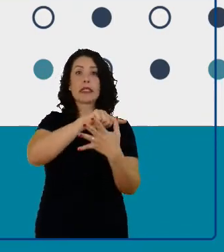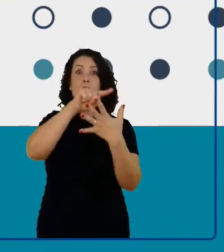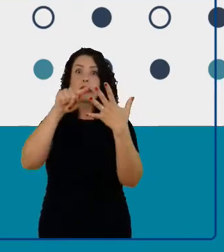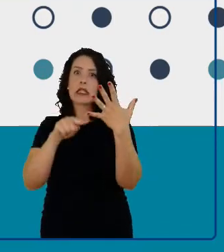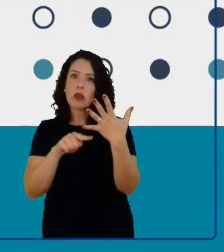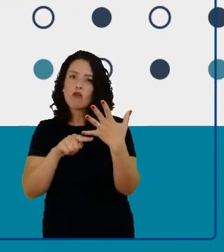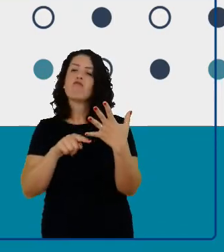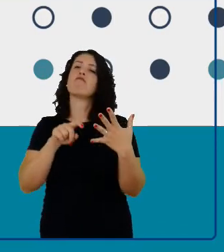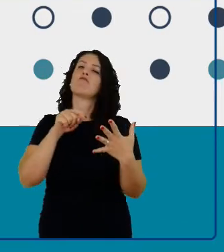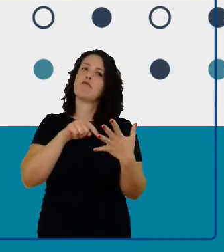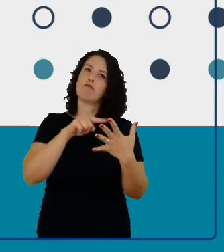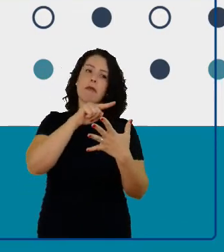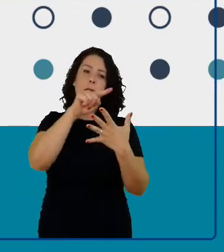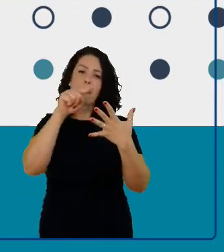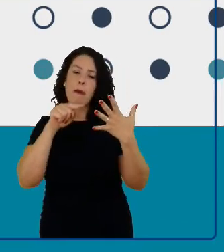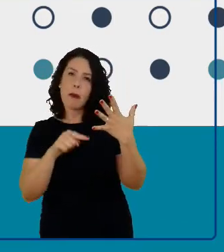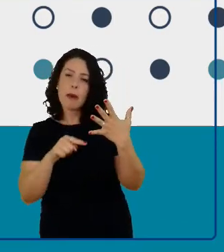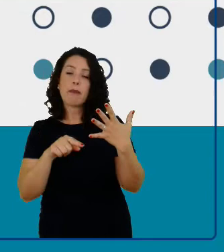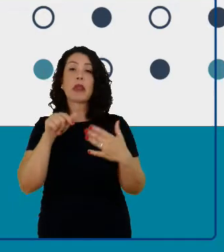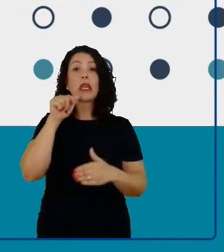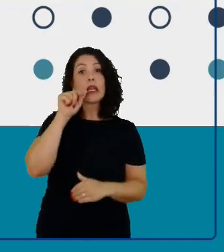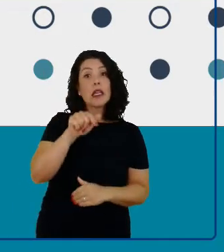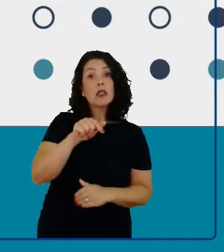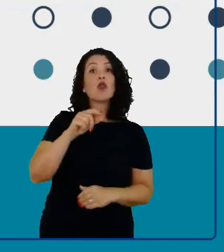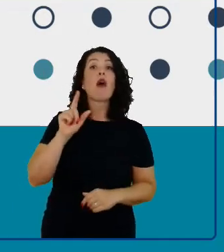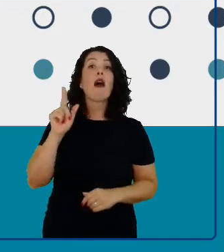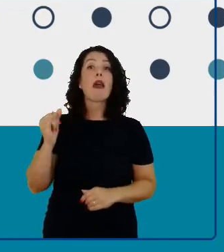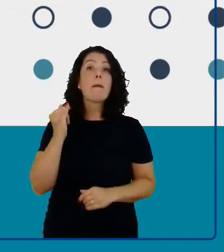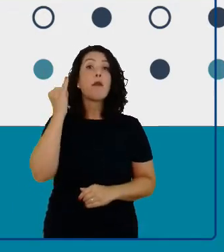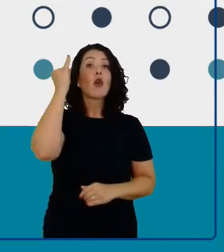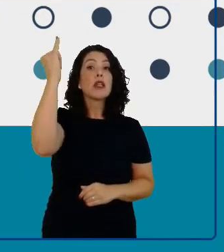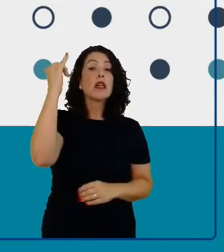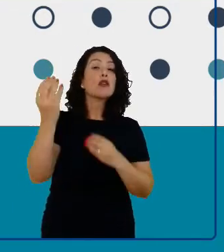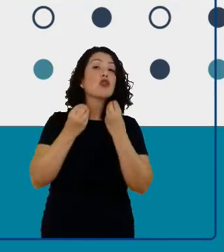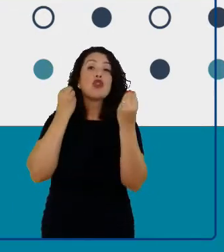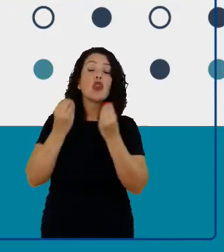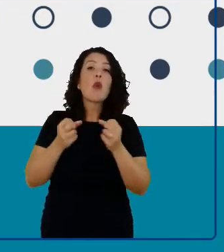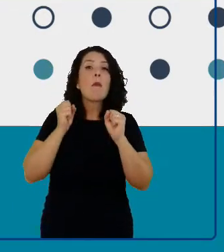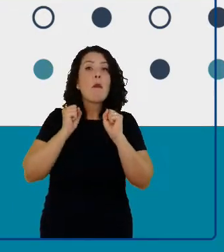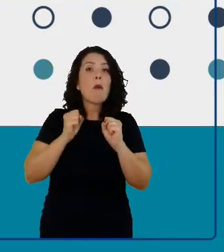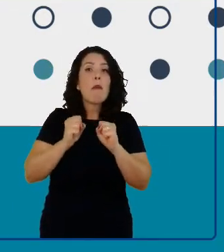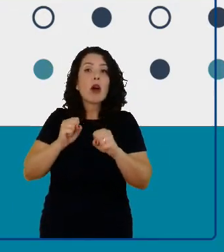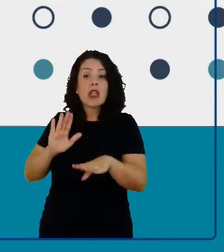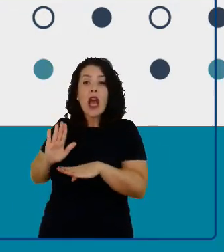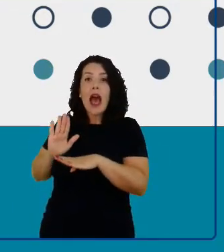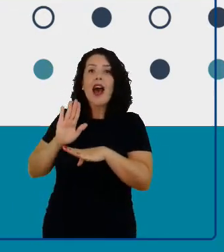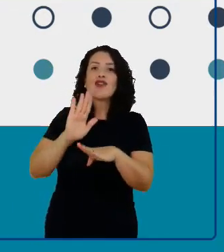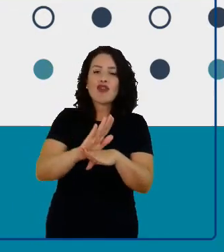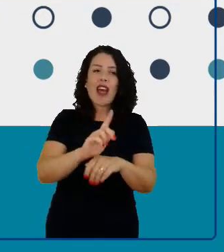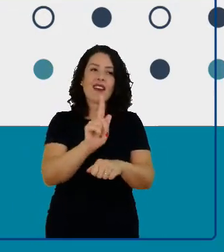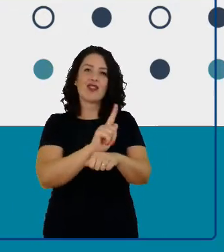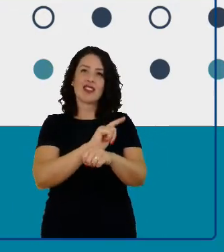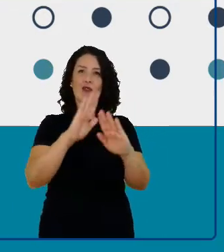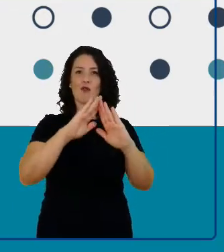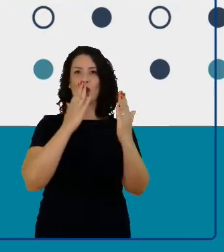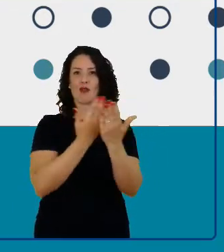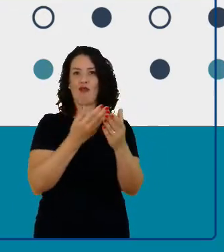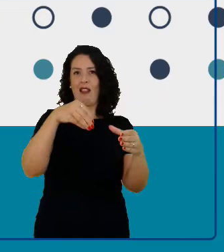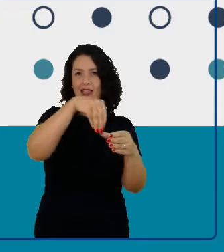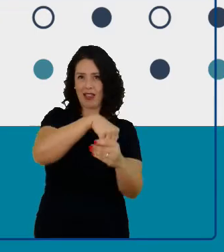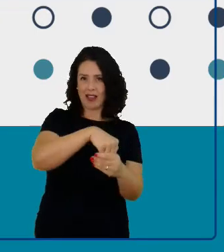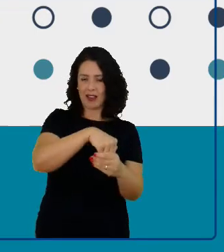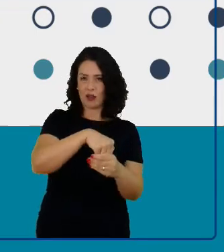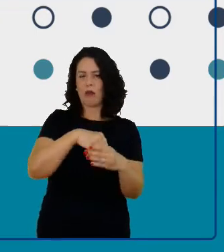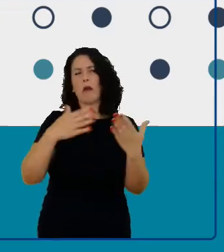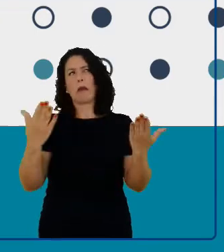estão colocadas como cinco iniciativas para inspirar a gestão escolar. Inspirar porque não é